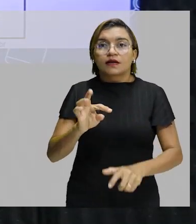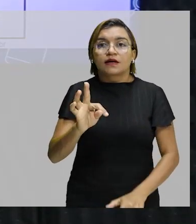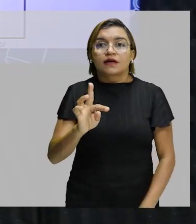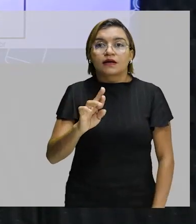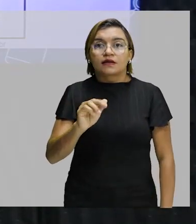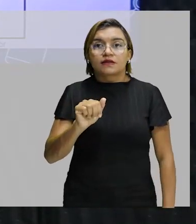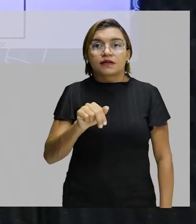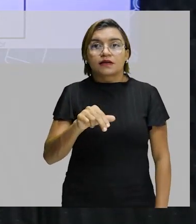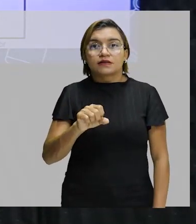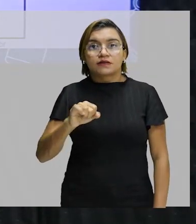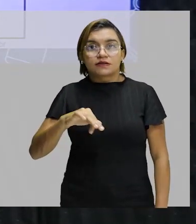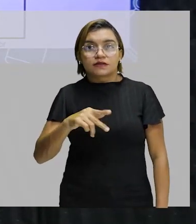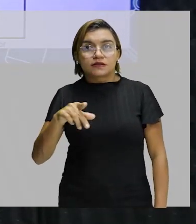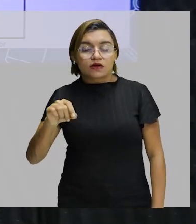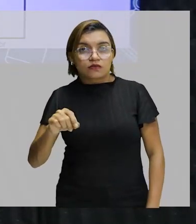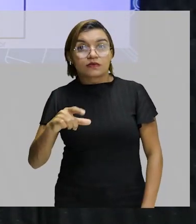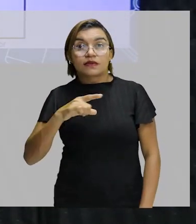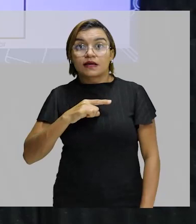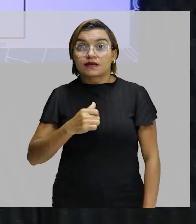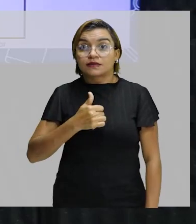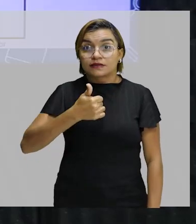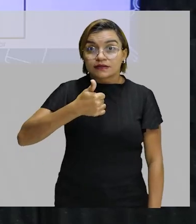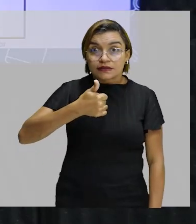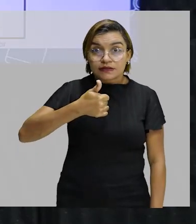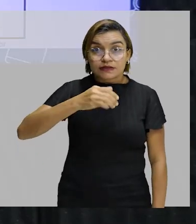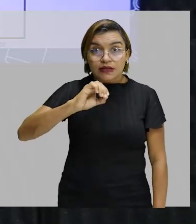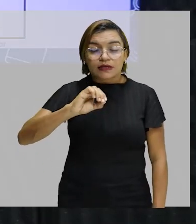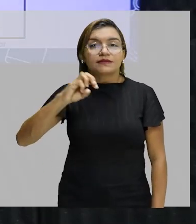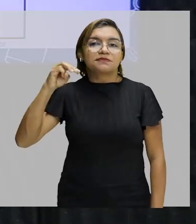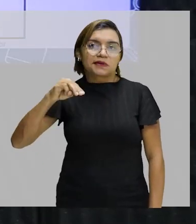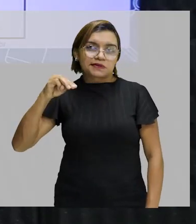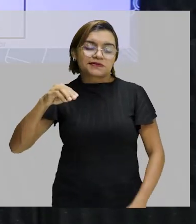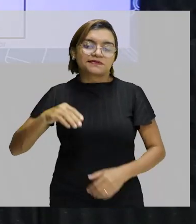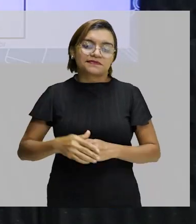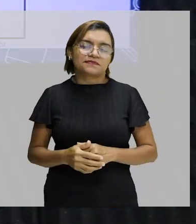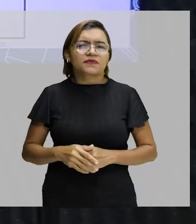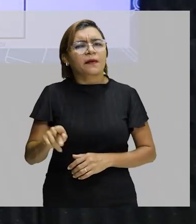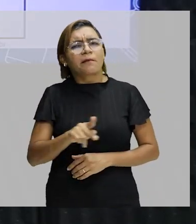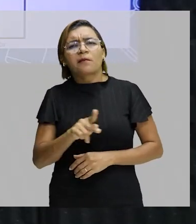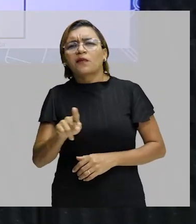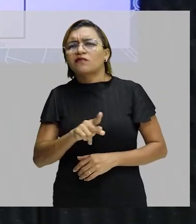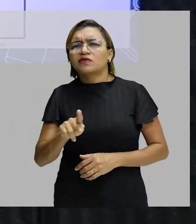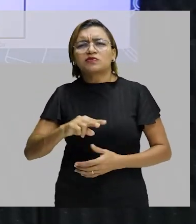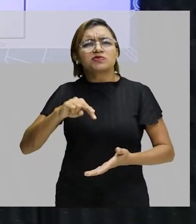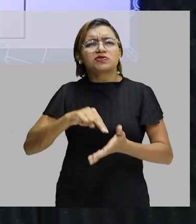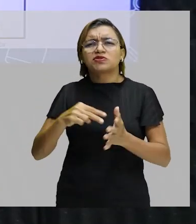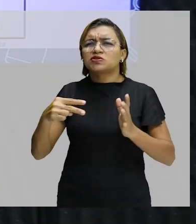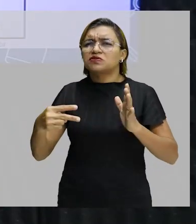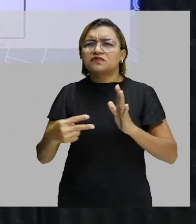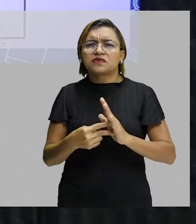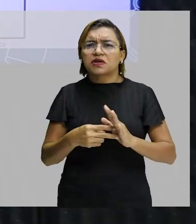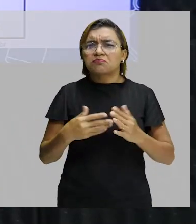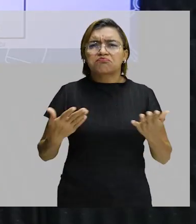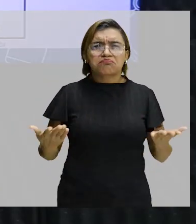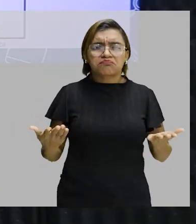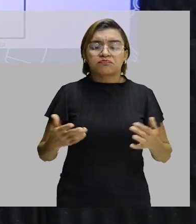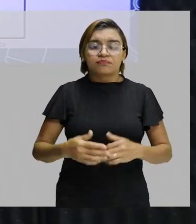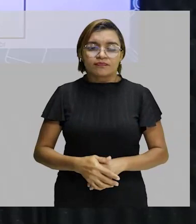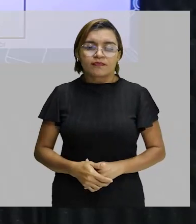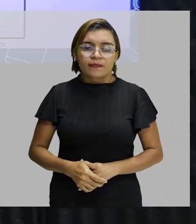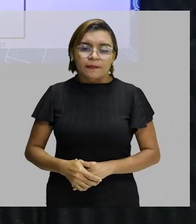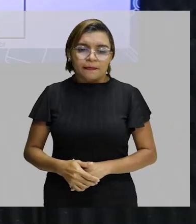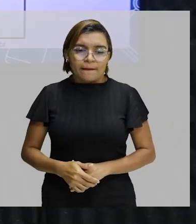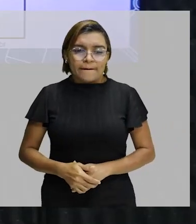transição tem quantos metros? 10 metros. Professor, o que é a zona de transição? O que é a zona de passagem? Vamos lá.